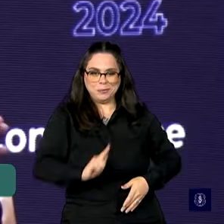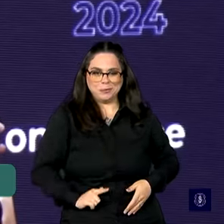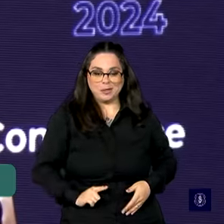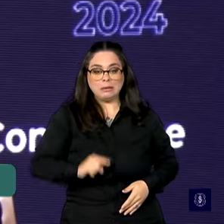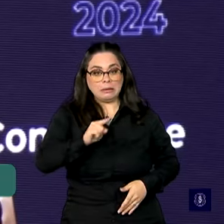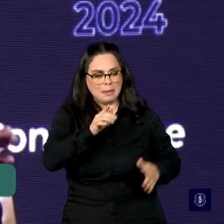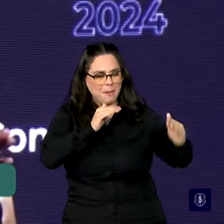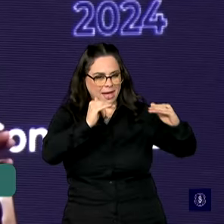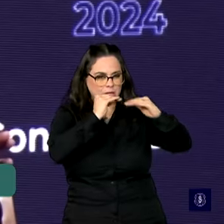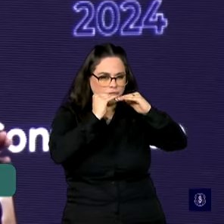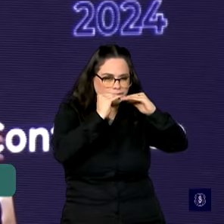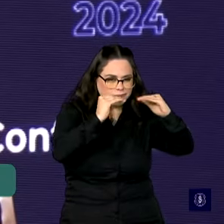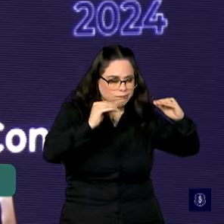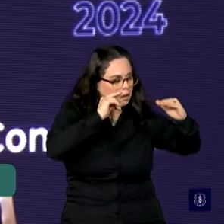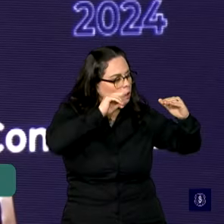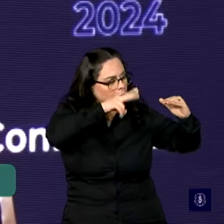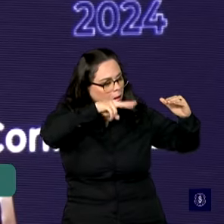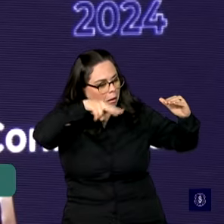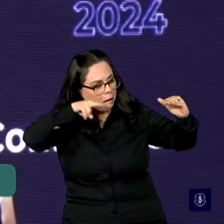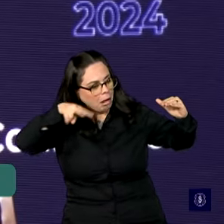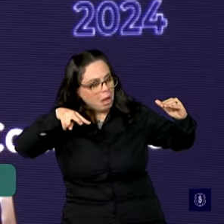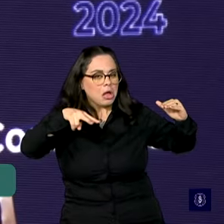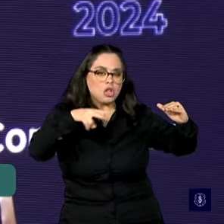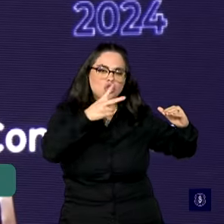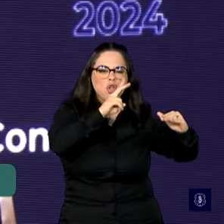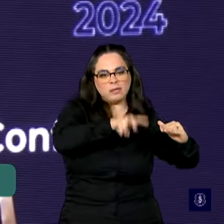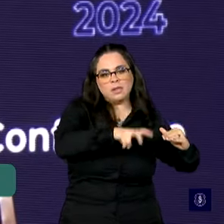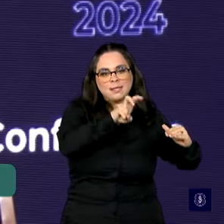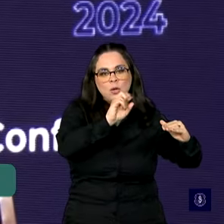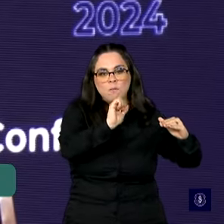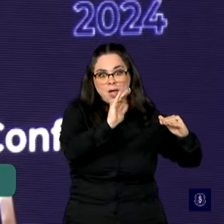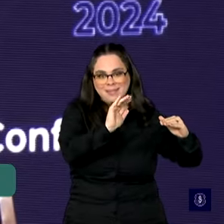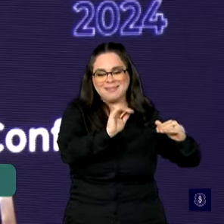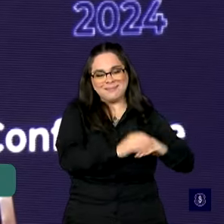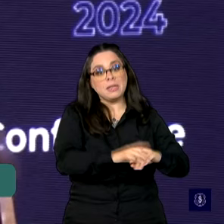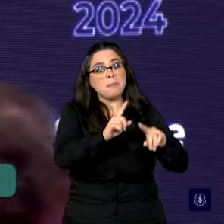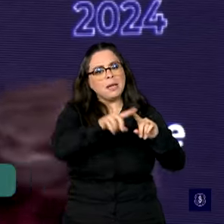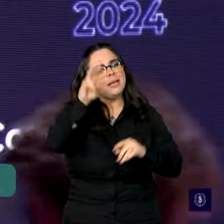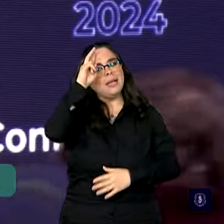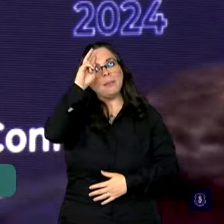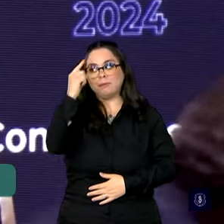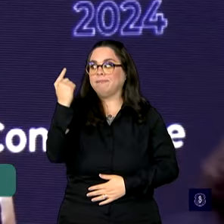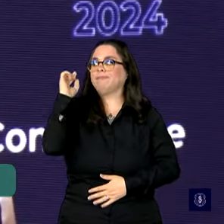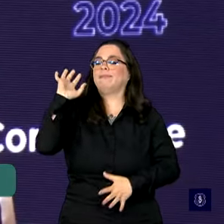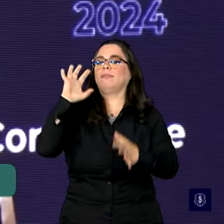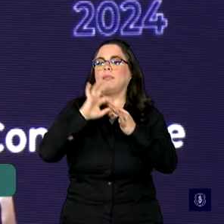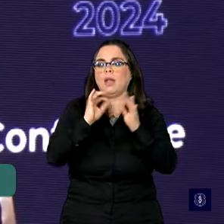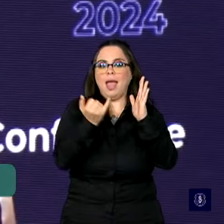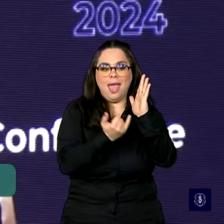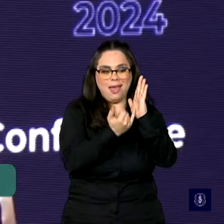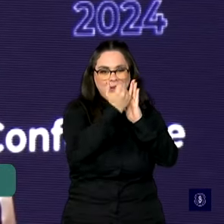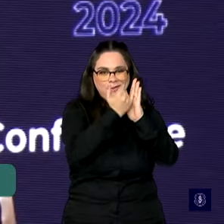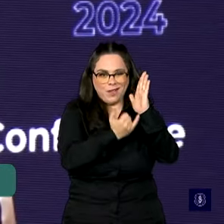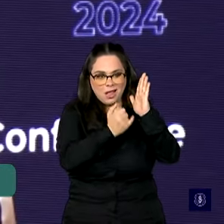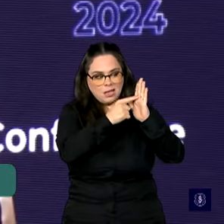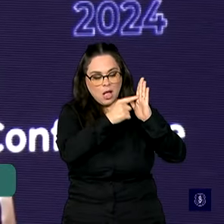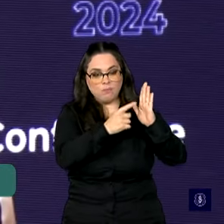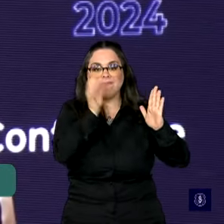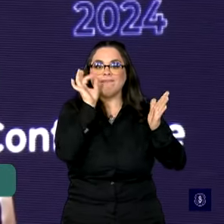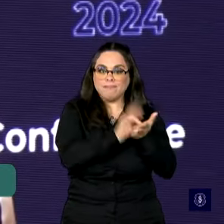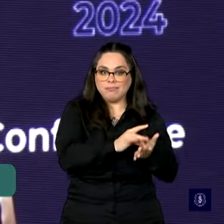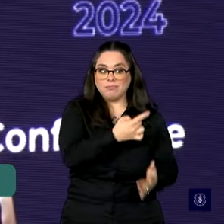acho que na média vai dar mais de 2,5%. lembrando que a inflação real de